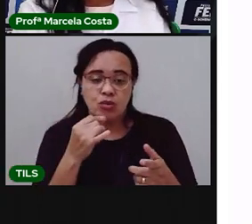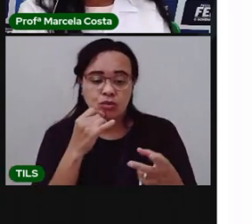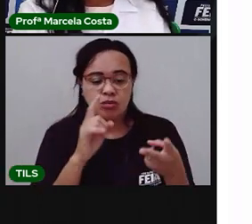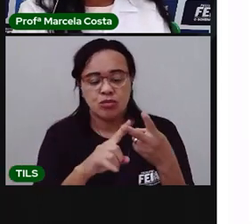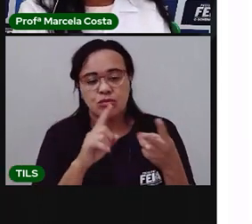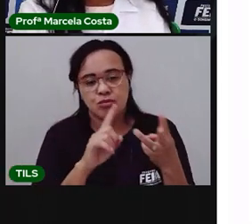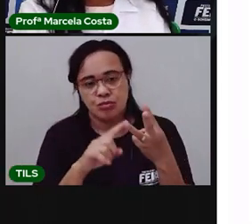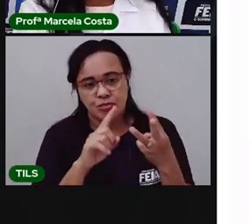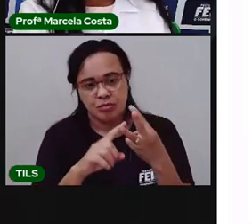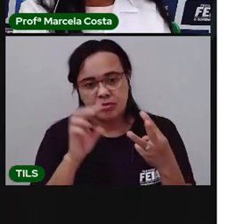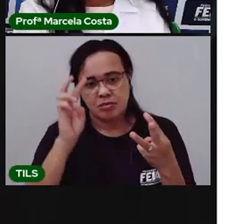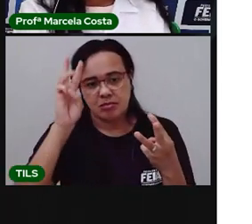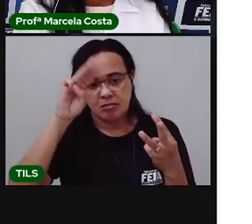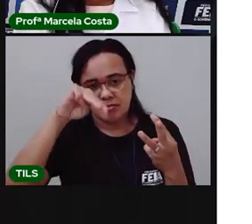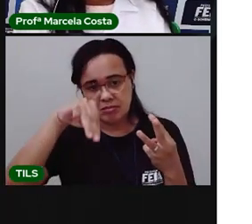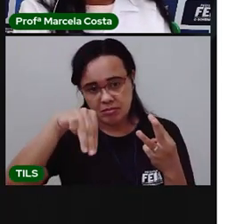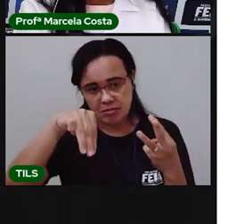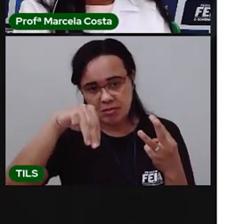Maricota.